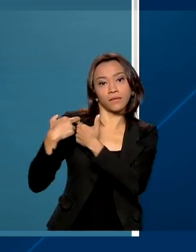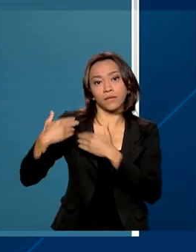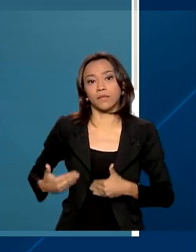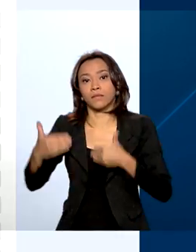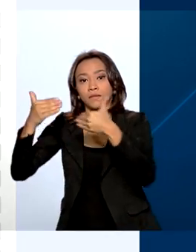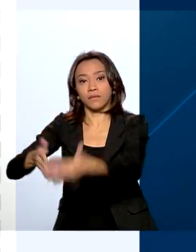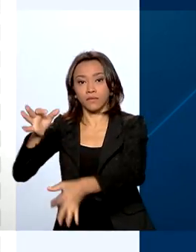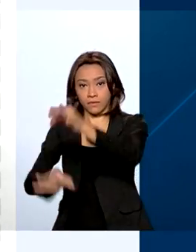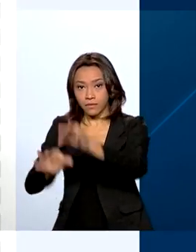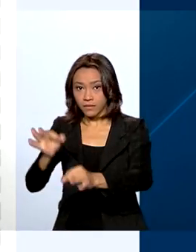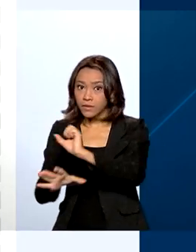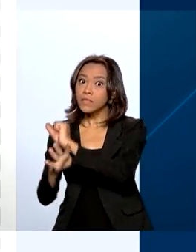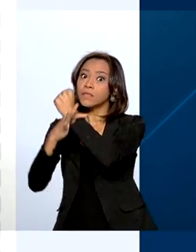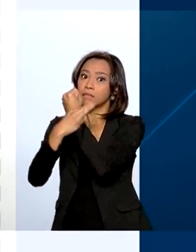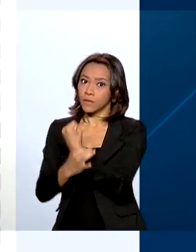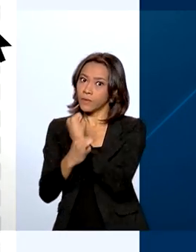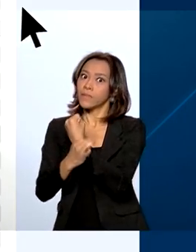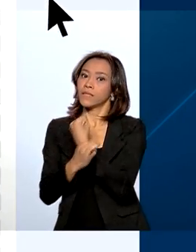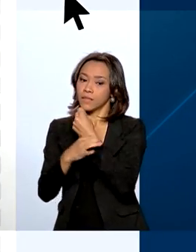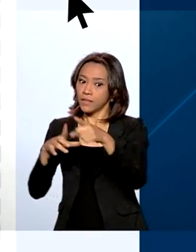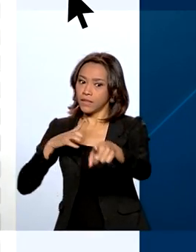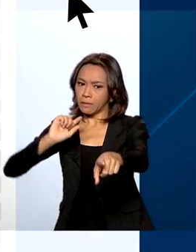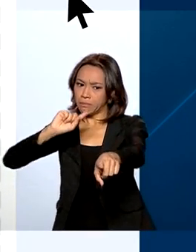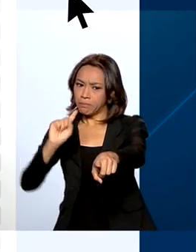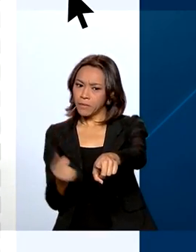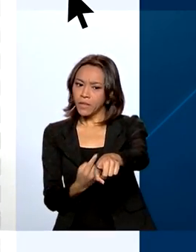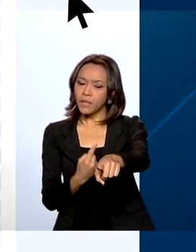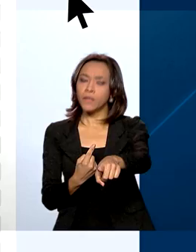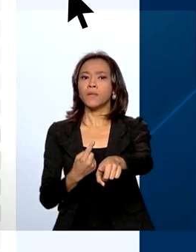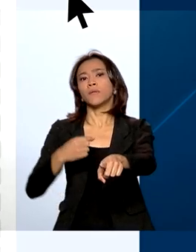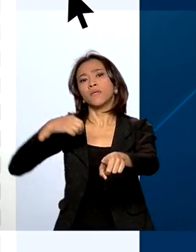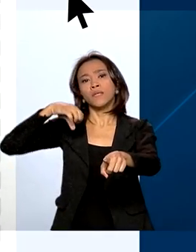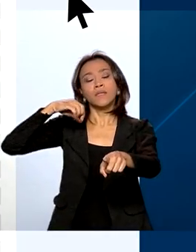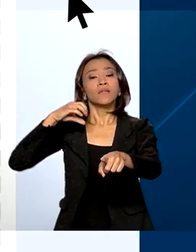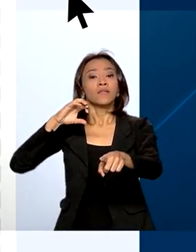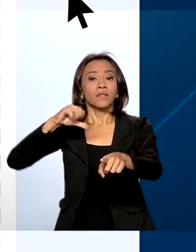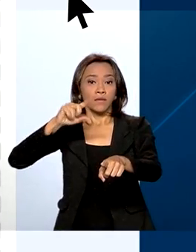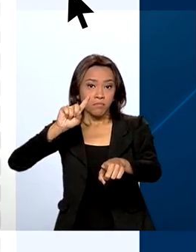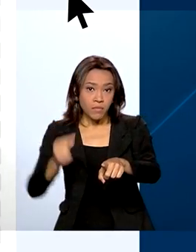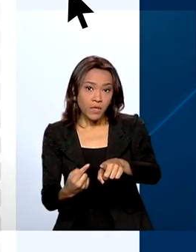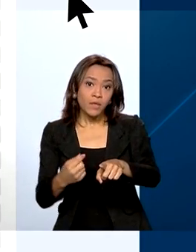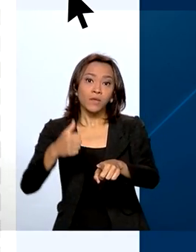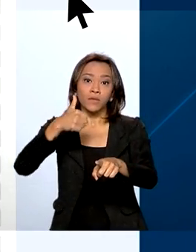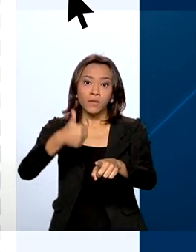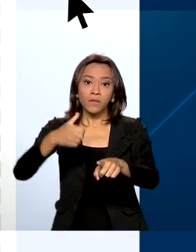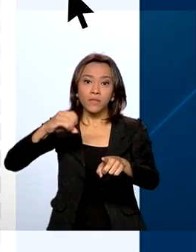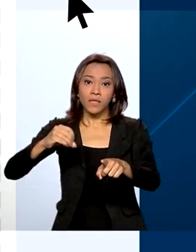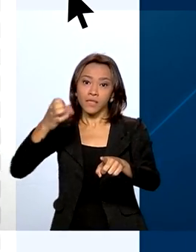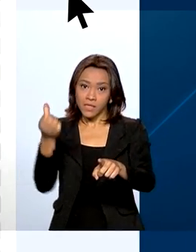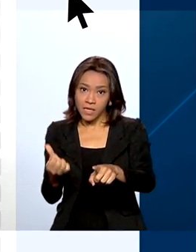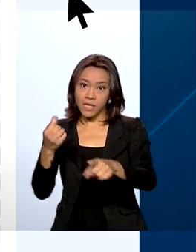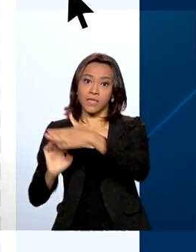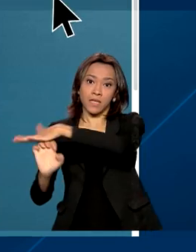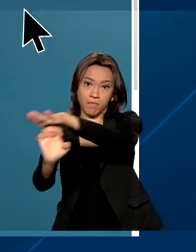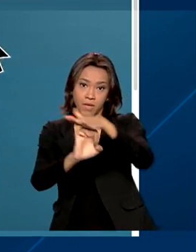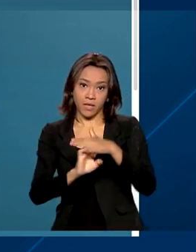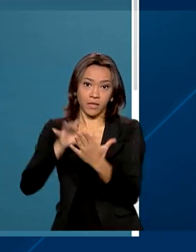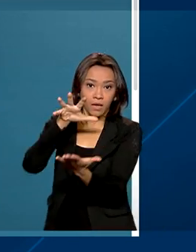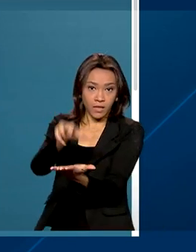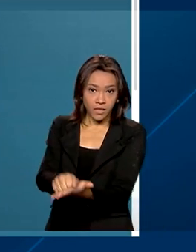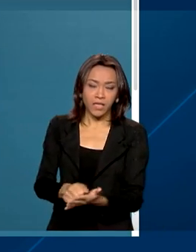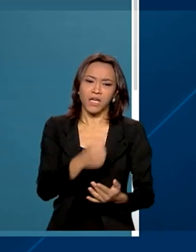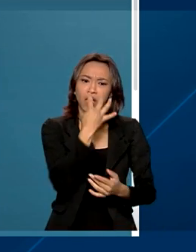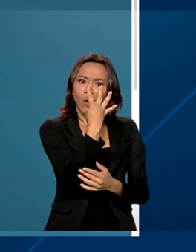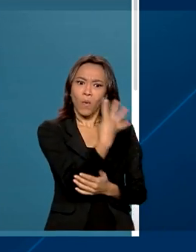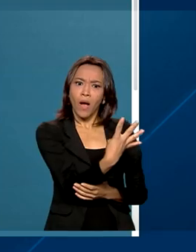Segurança Pública e conta com 1.106 empresas cadastradas e quase 4 milhões e meio de